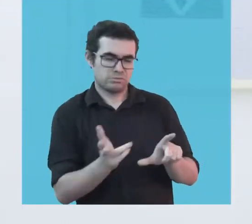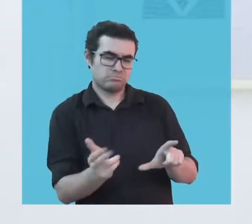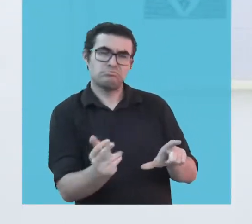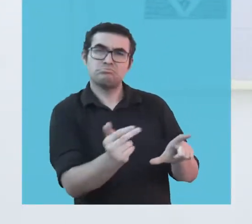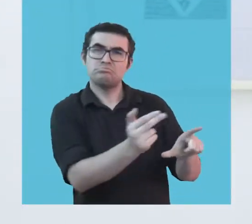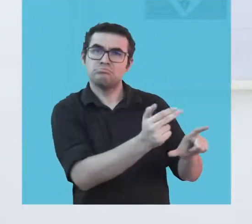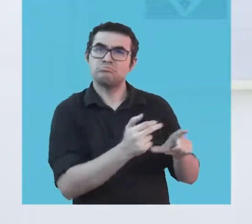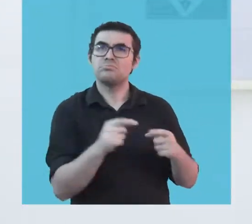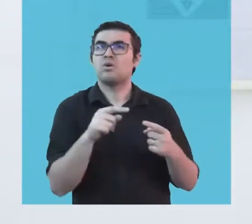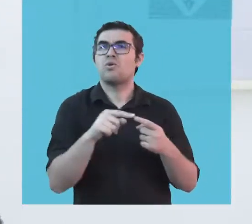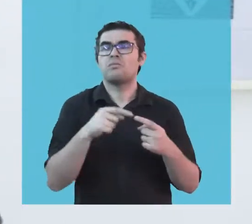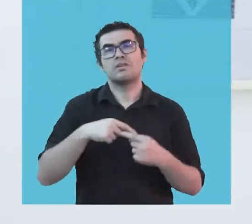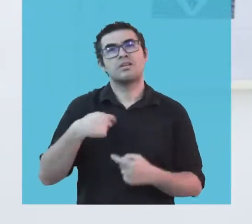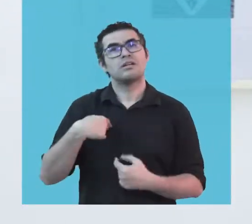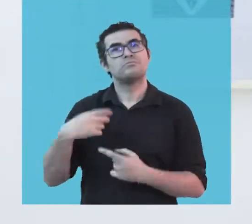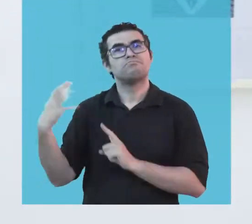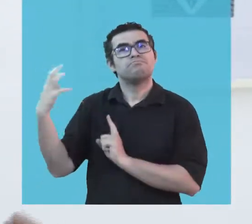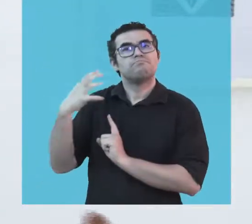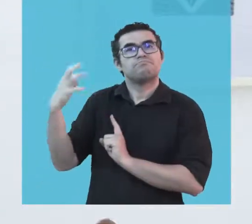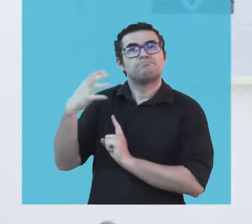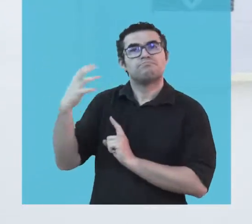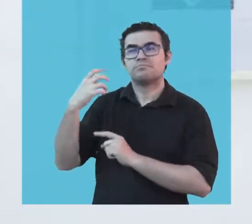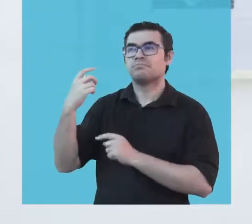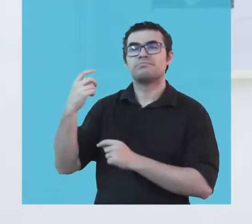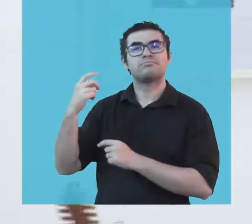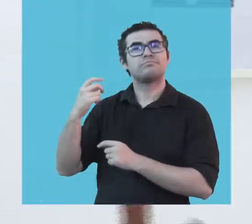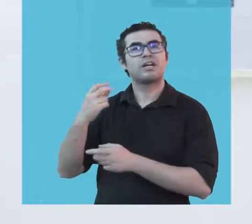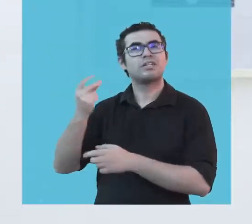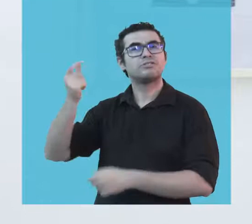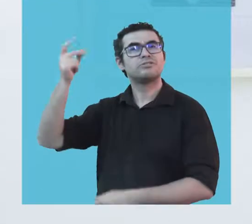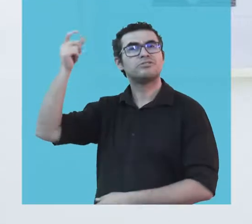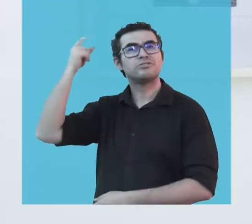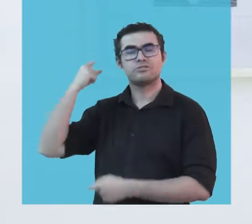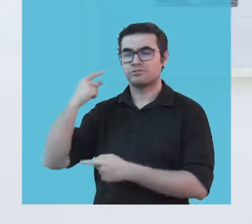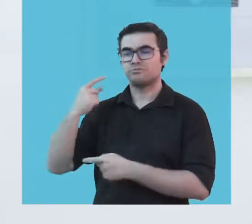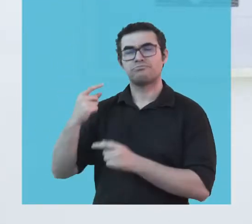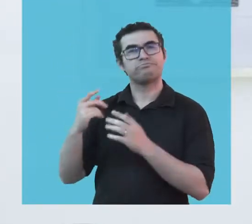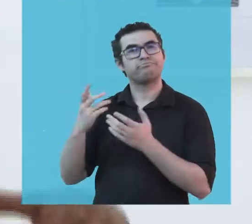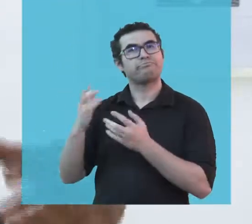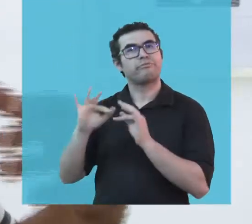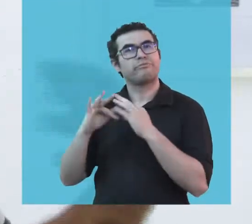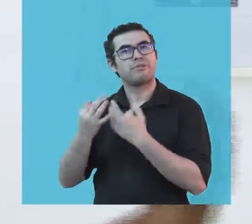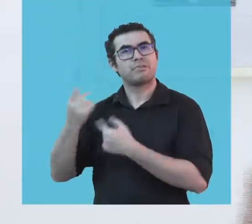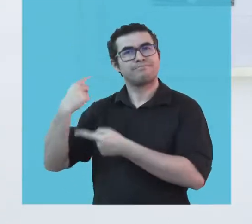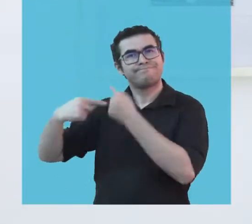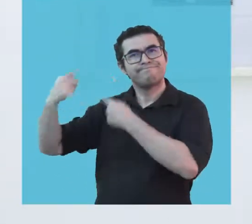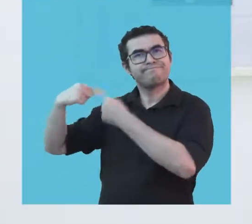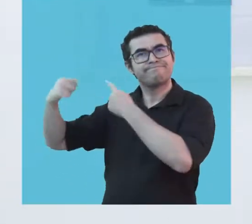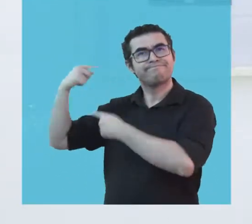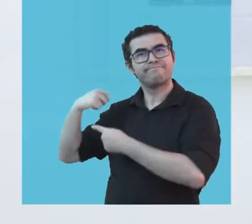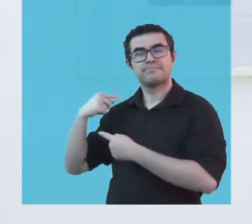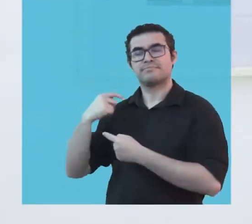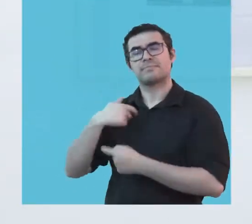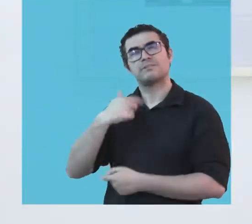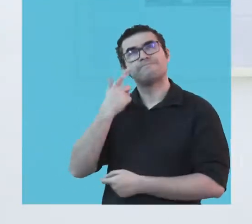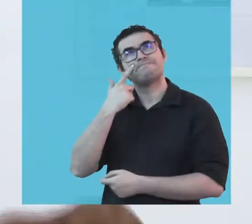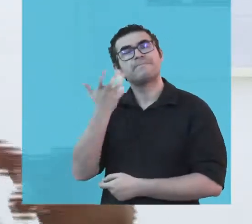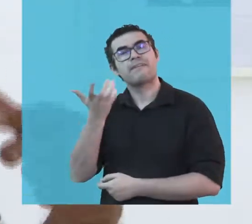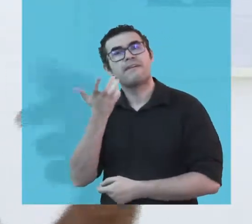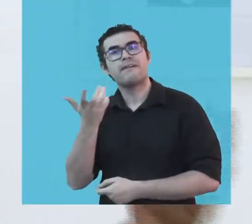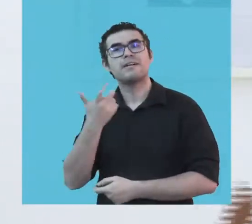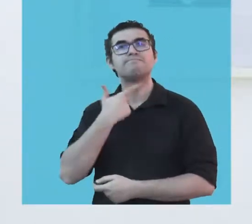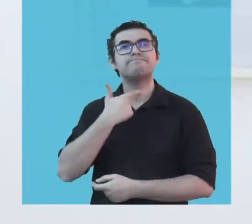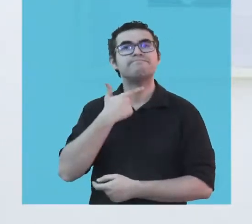referências ancestrais, onde eu faço uma mixagem da pintura corporal indígena,